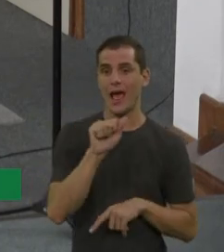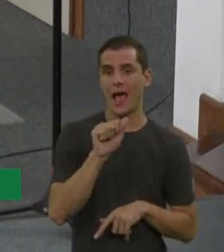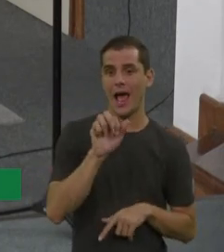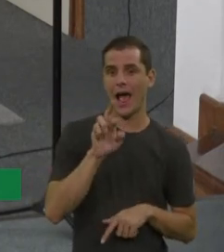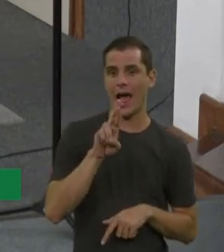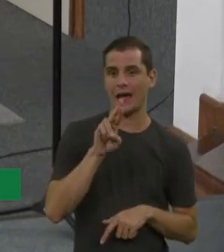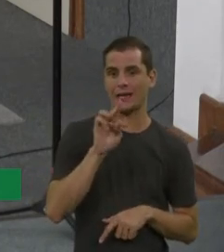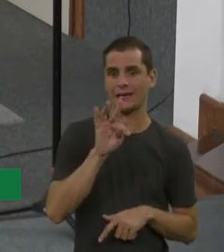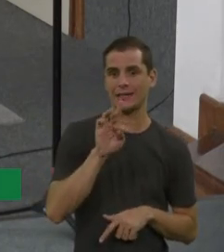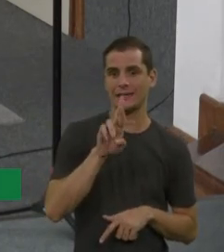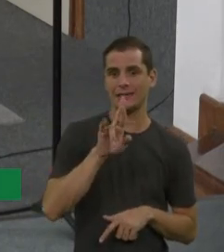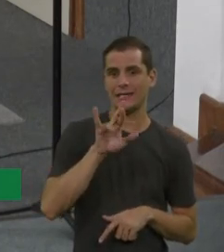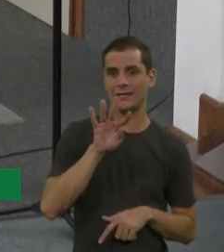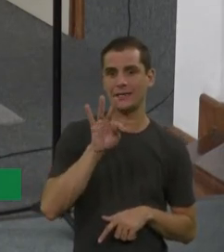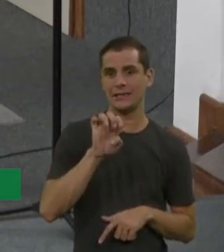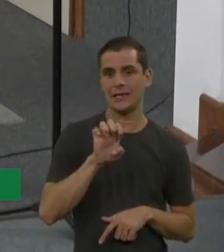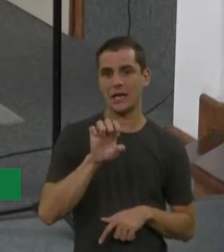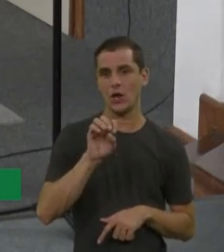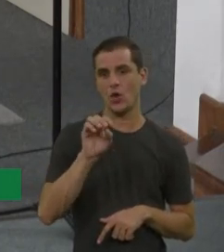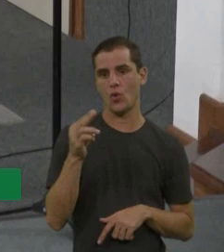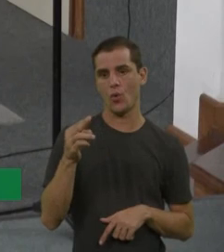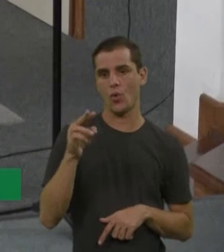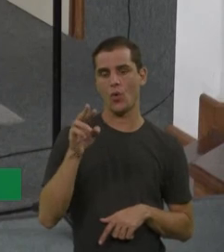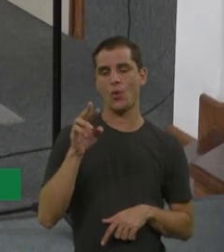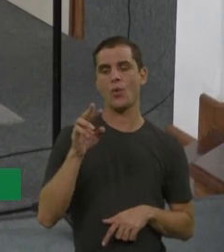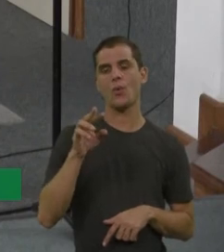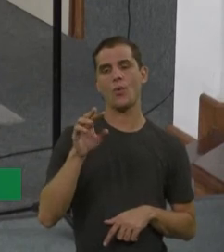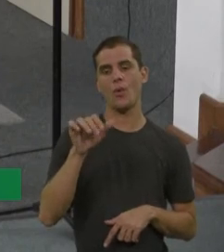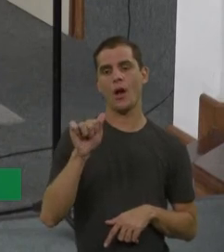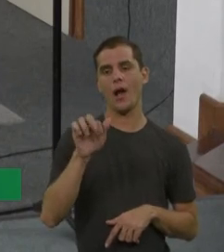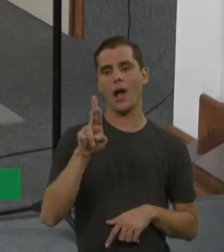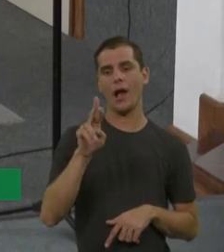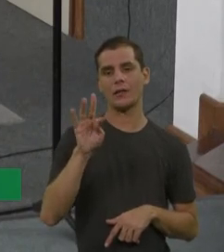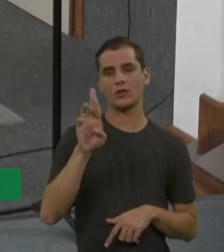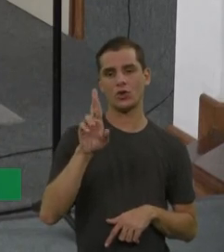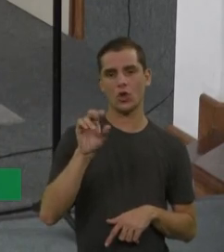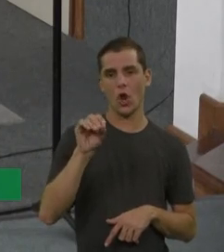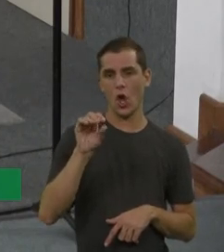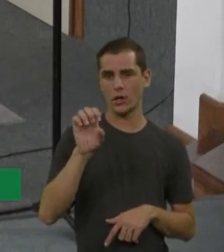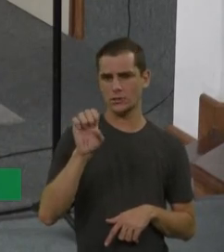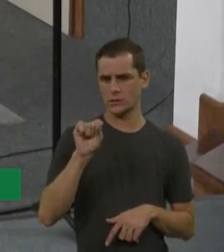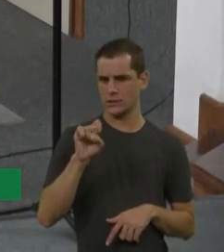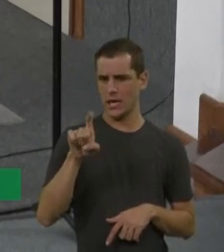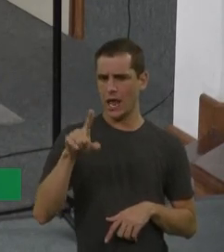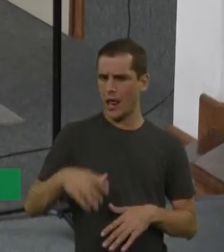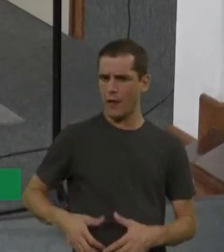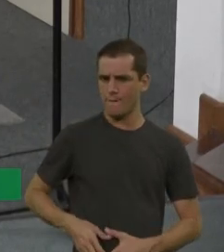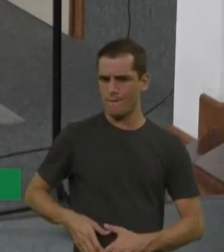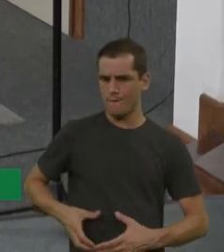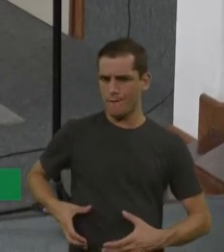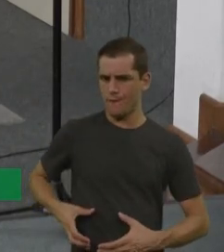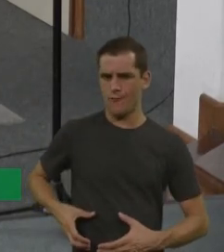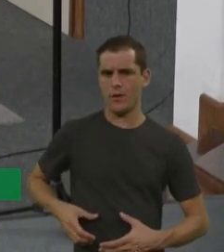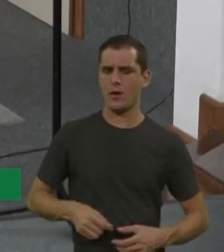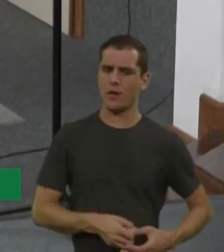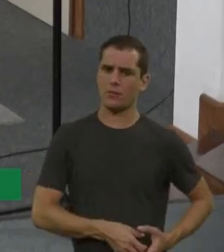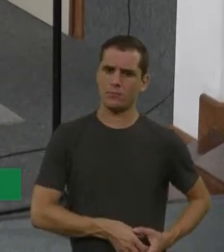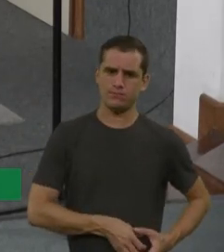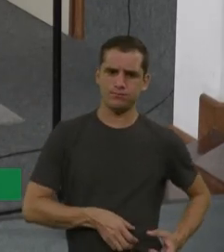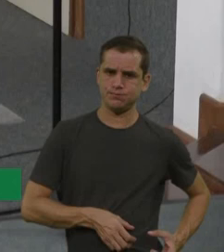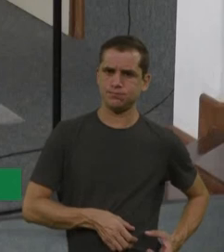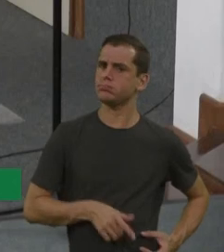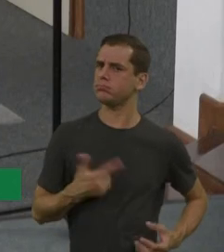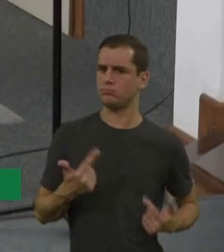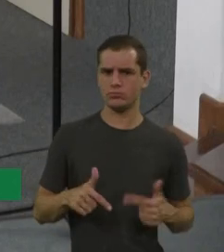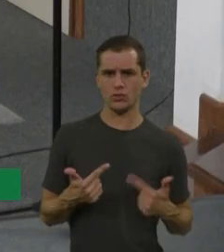tinha o fígado grande, não tinha o baço grande, ela não tinha baixa estatura, mas acho essa questão articular muito importante, né? Então, a gente